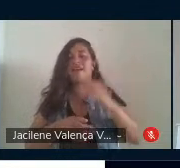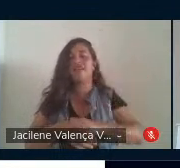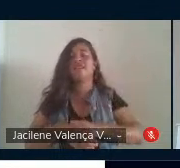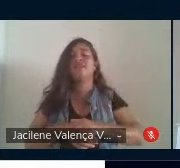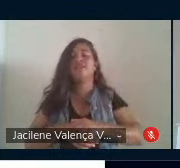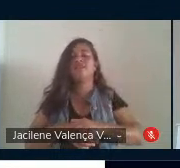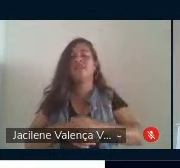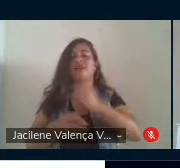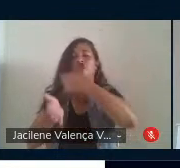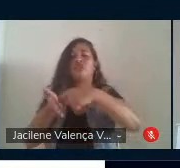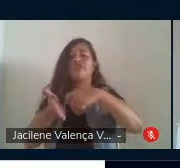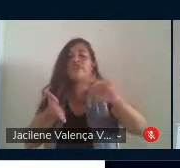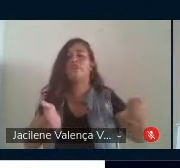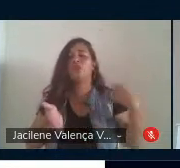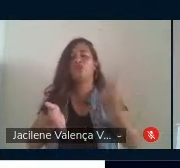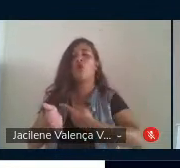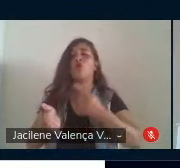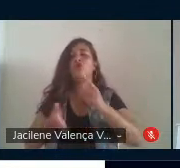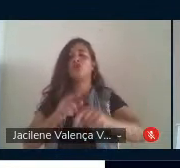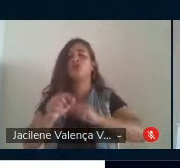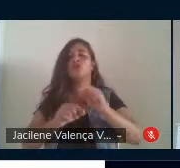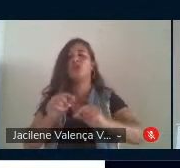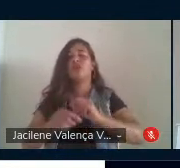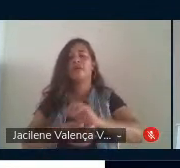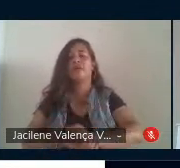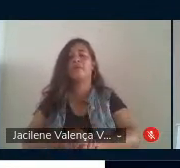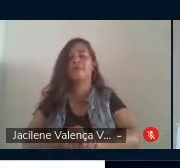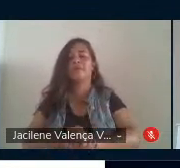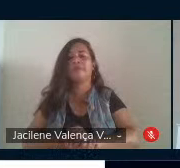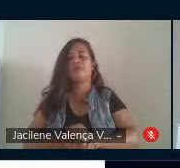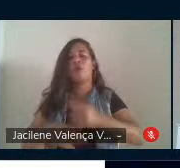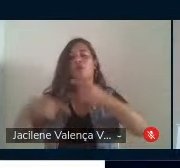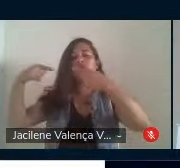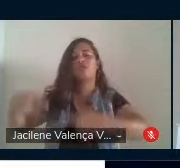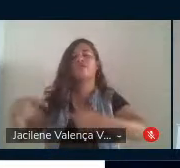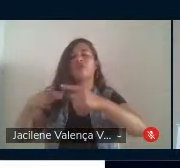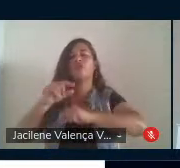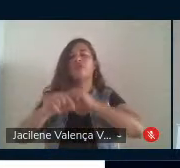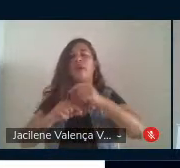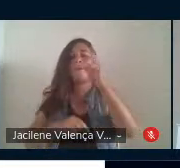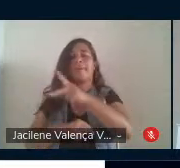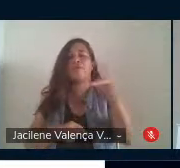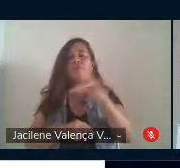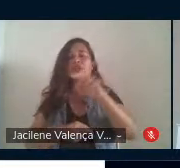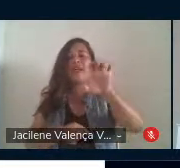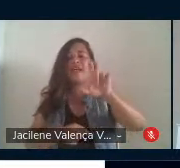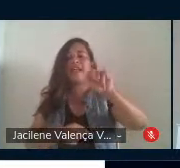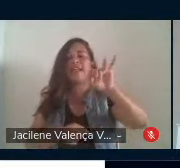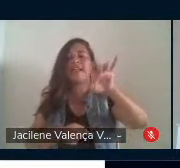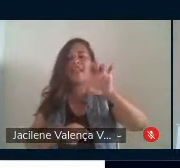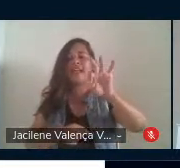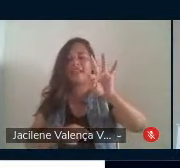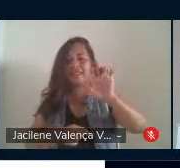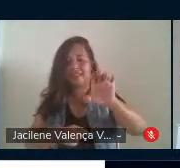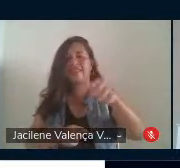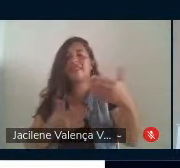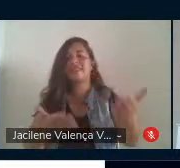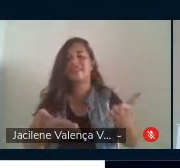escrevemos, ousamos aceitar o desafio da professora Eliette e dentro,